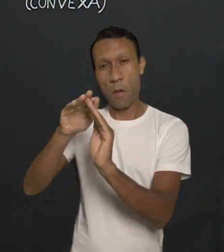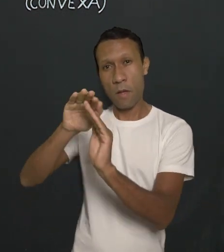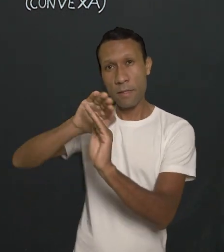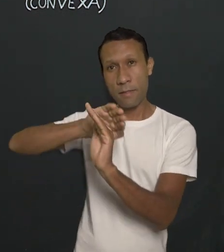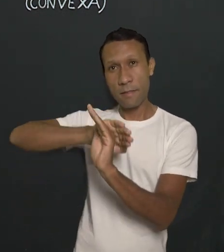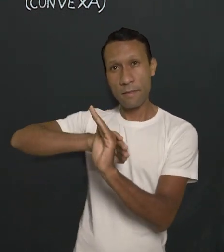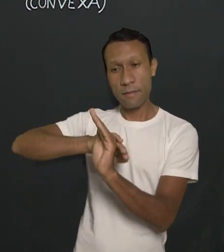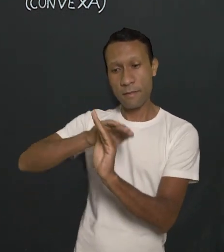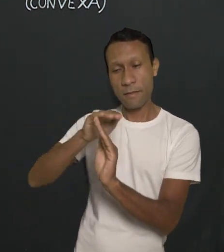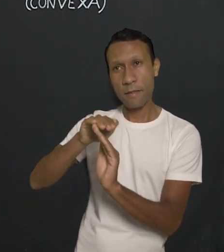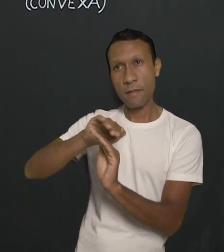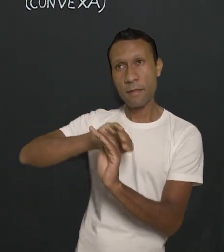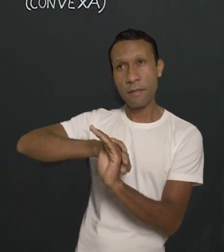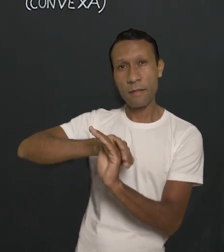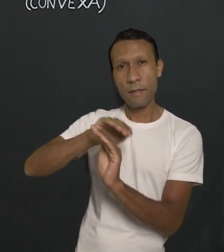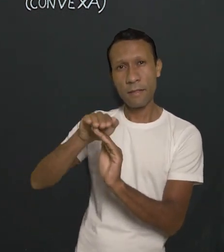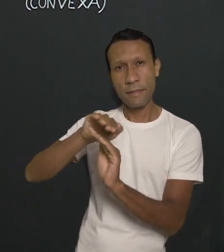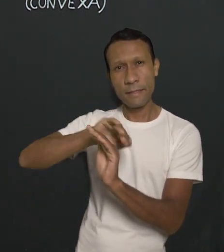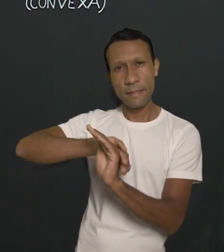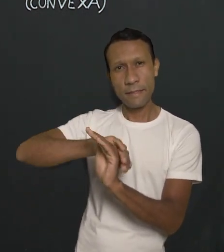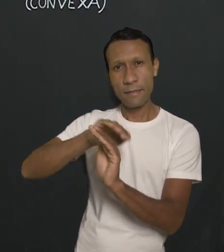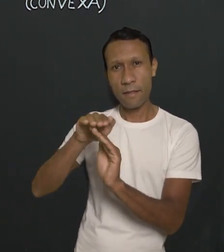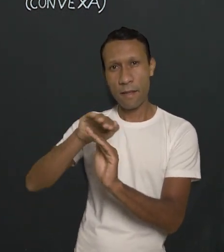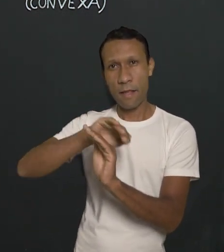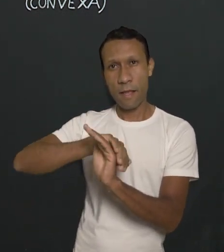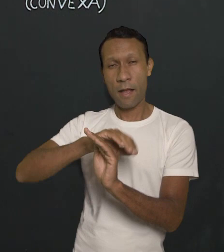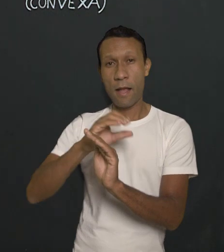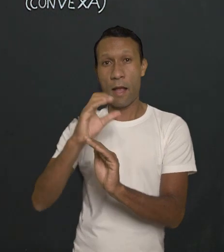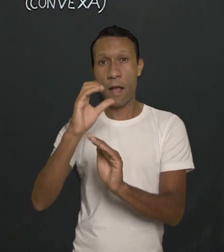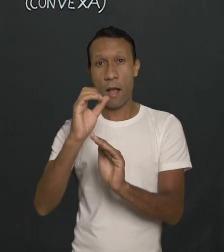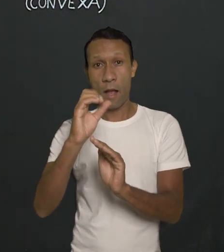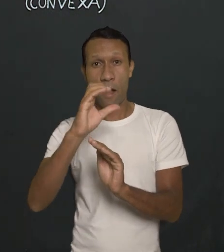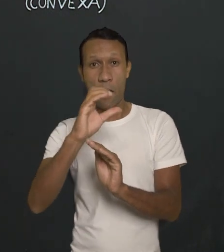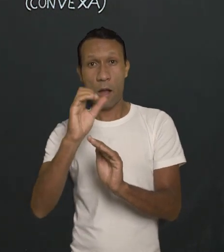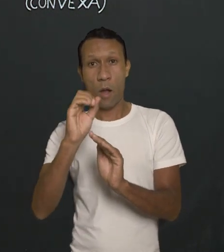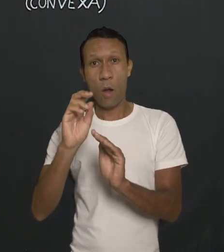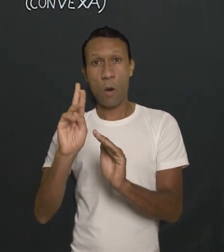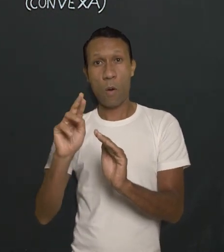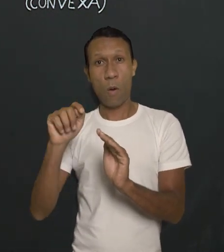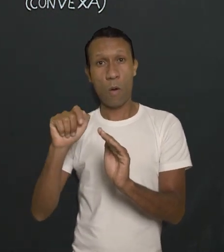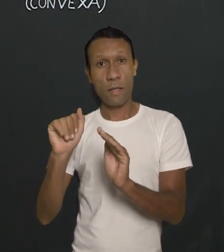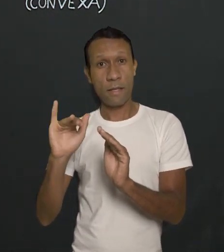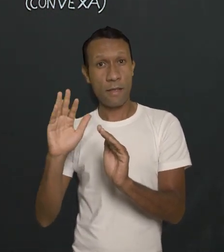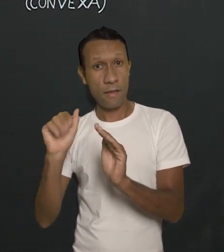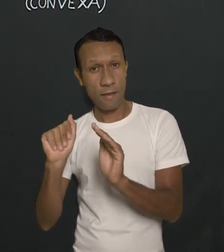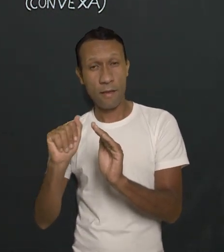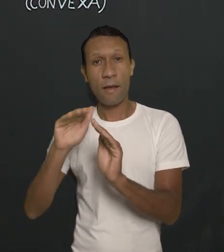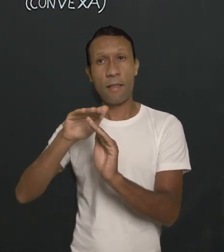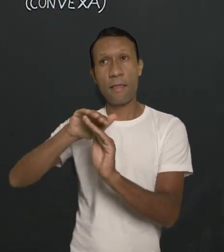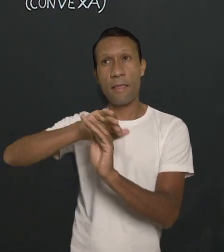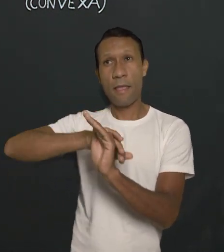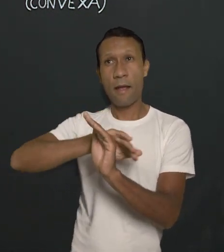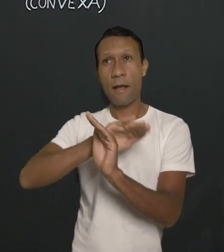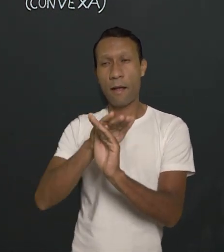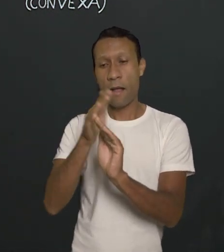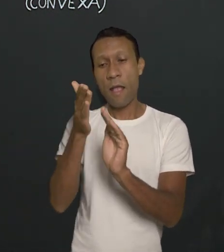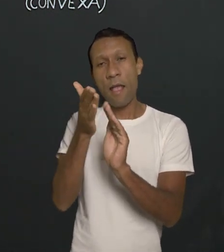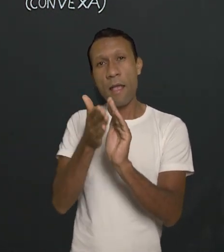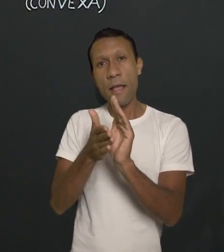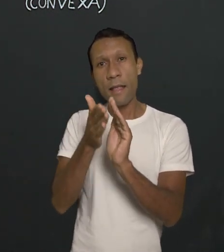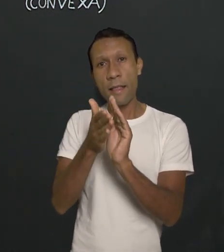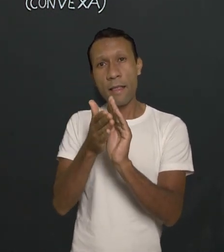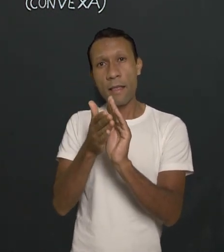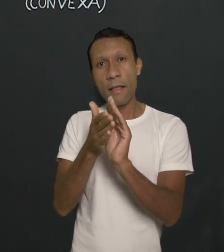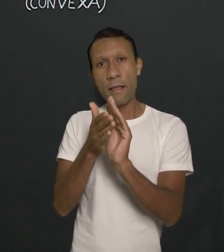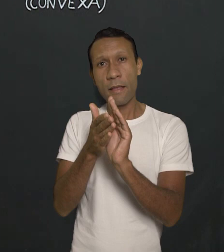formato cilíndrico, então ele tem a estrutura mais externa, que é a córnea. Aqui assim, a córnea. E ele tem aqui dentro